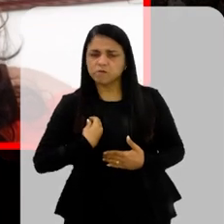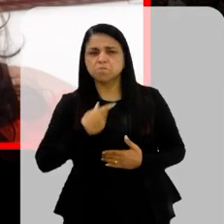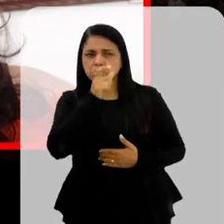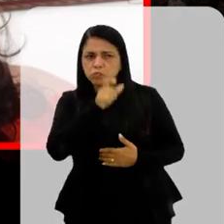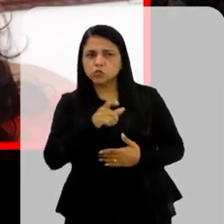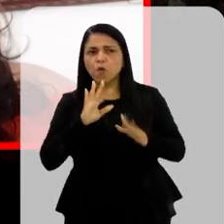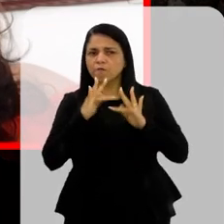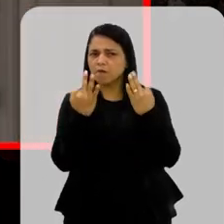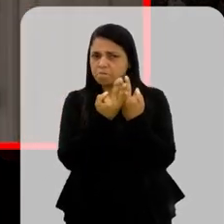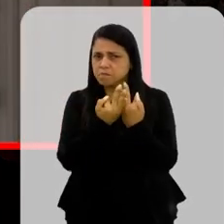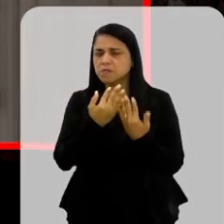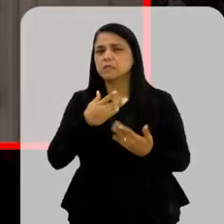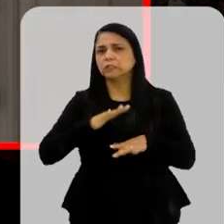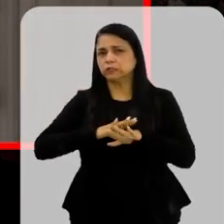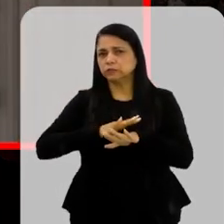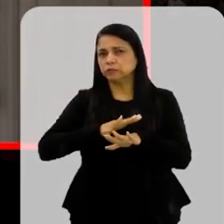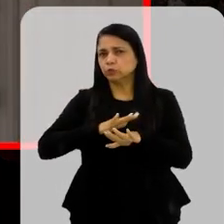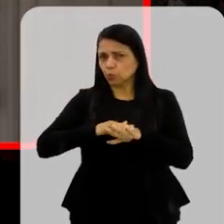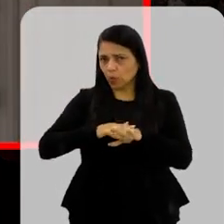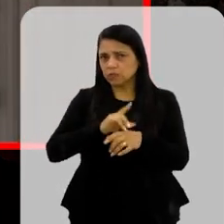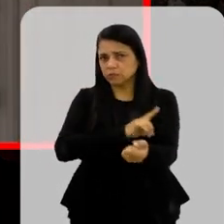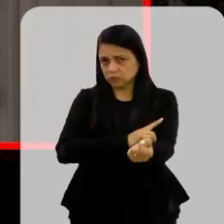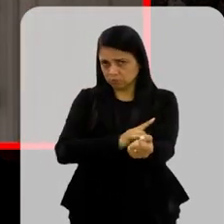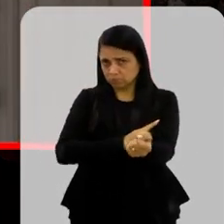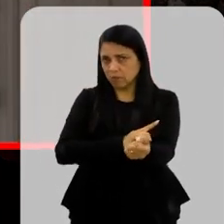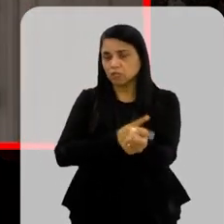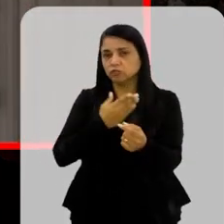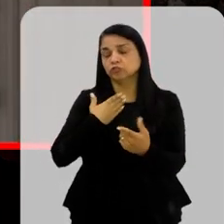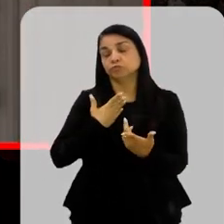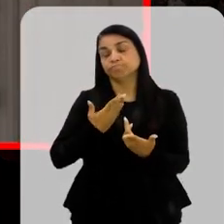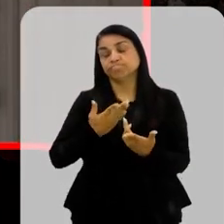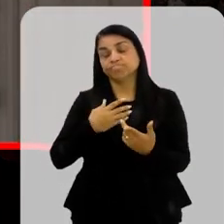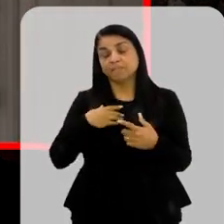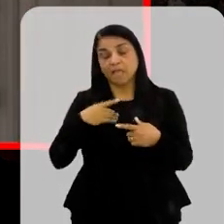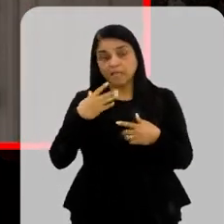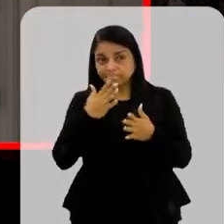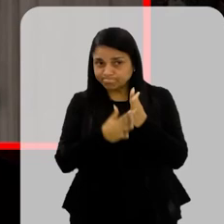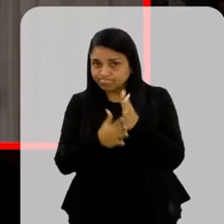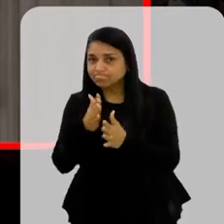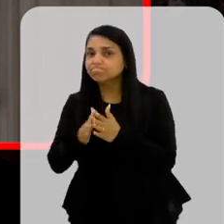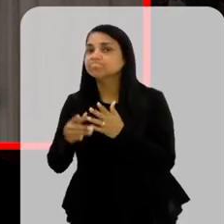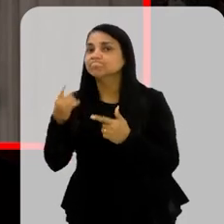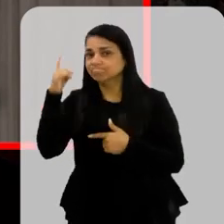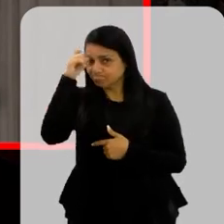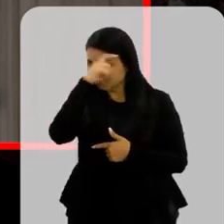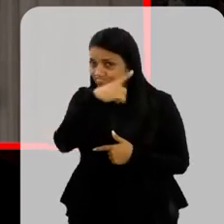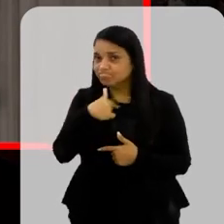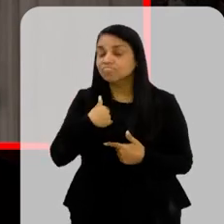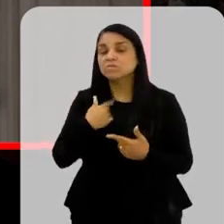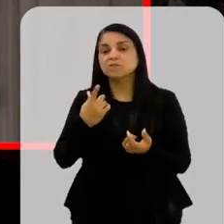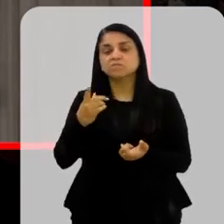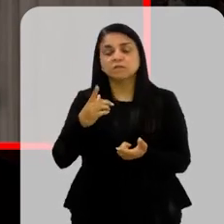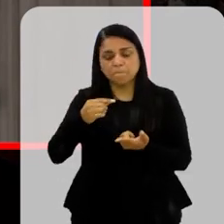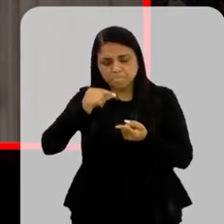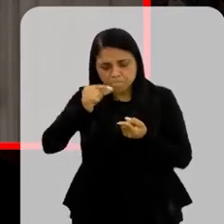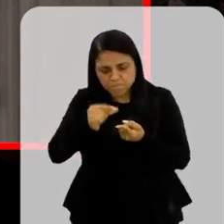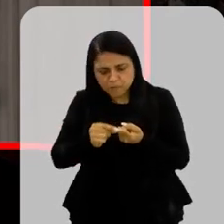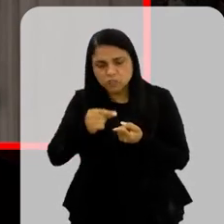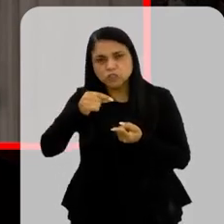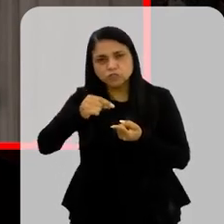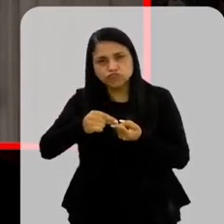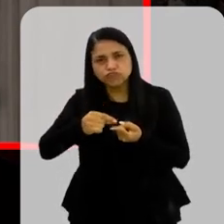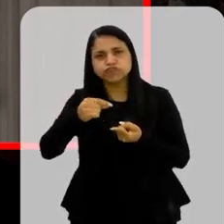diabetes Mas não é nem do tipo 1 Mas é uma coisa complicada Tem que ficar medindo a glicose Como é que a sua rotina